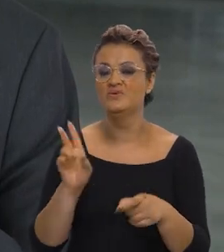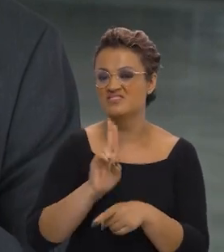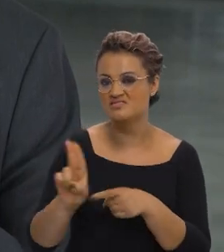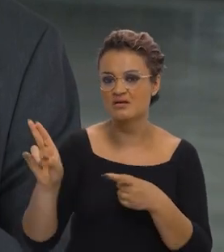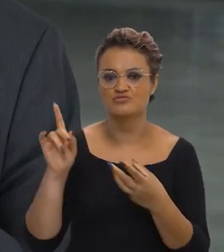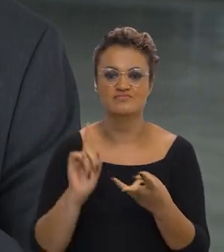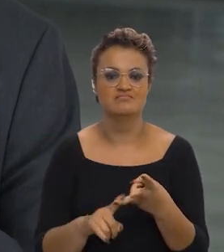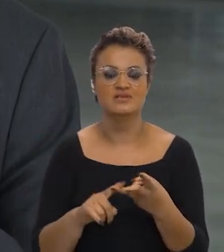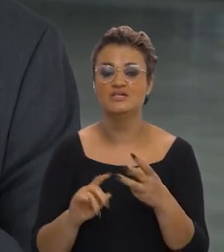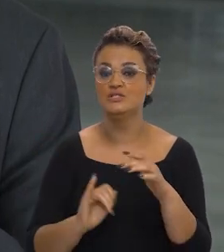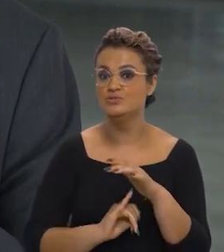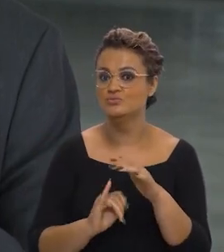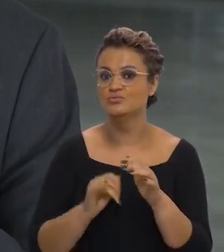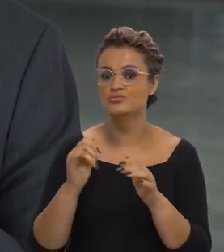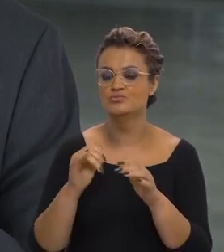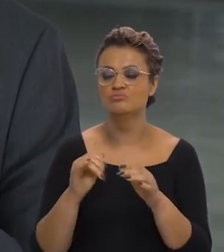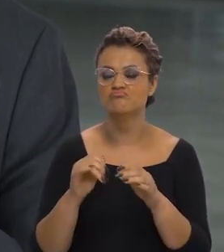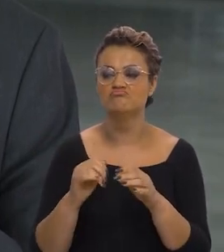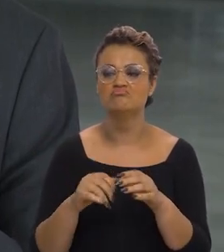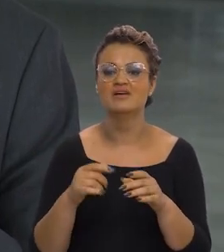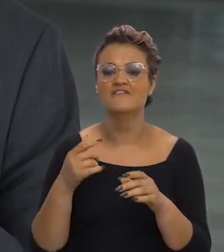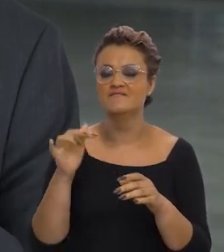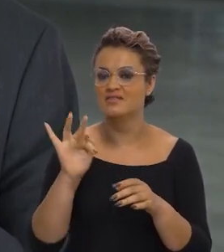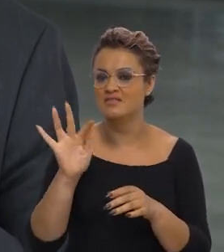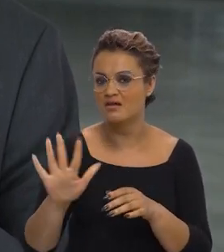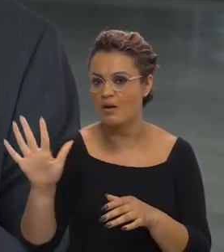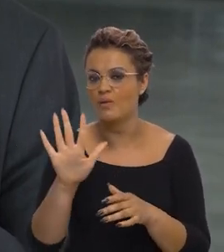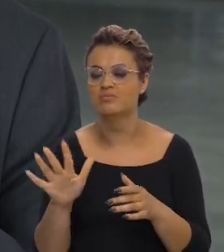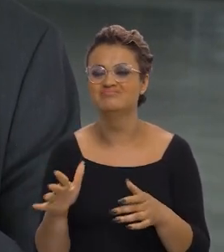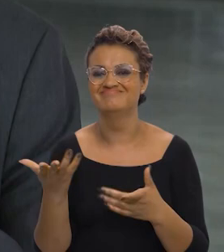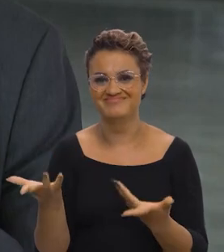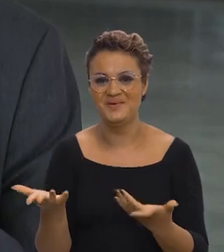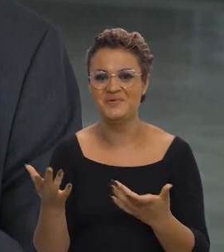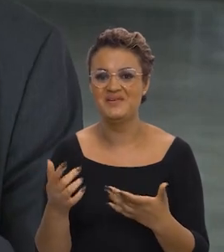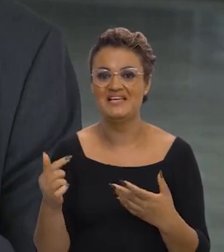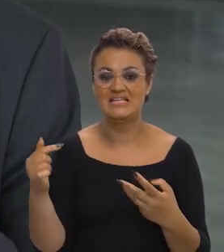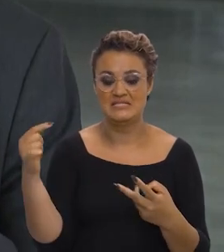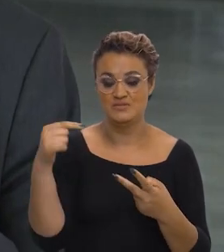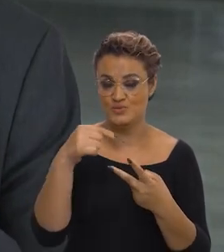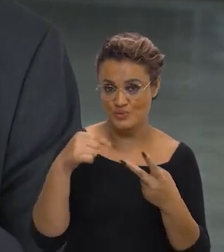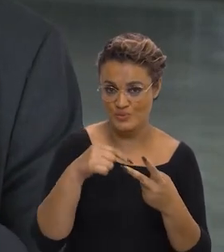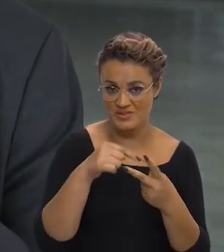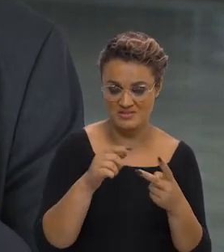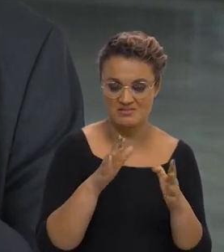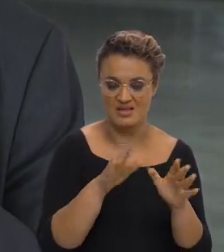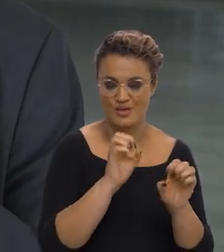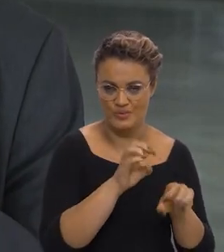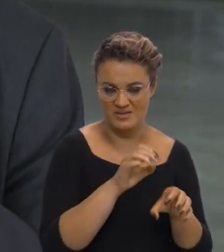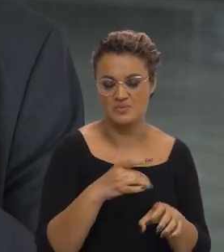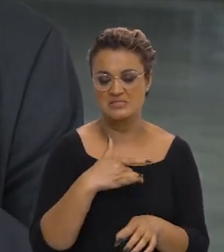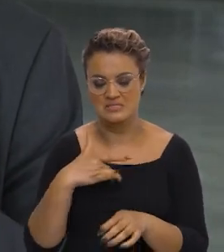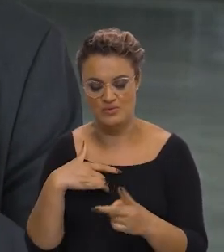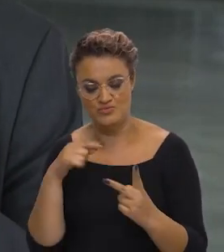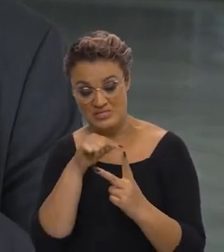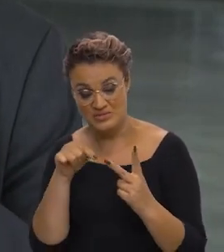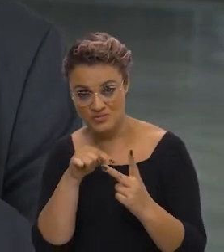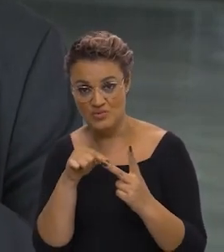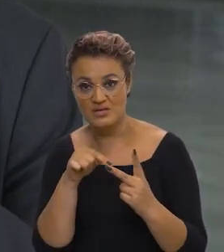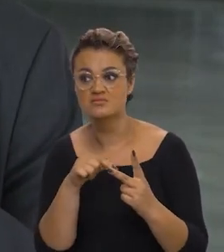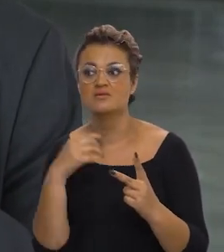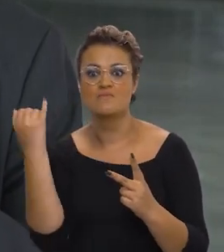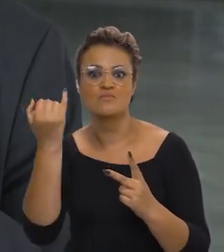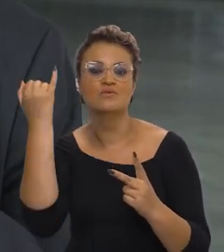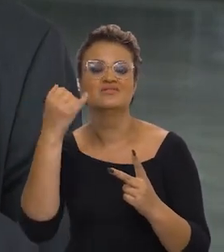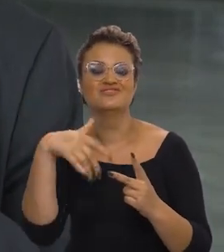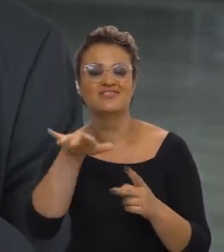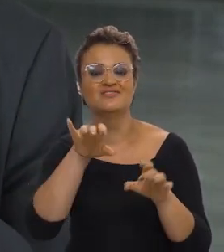universidades, os institutos técnicos federais. Então, esses dois eixos, eles cresceram de importância